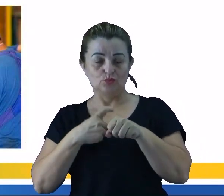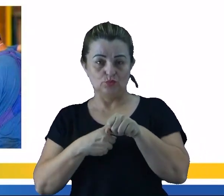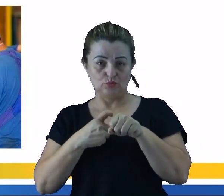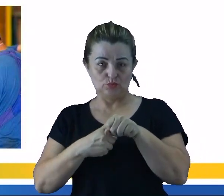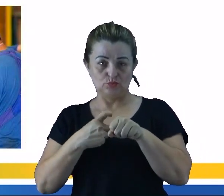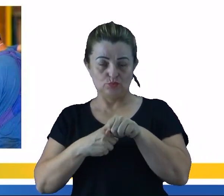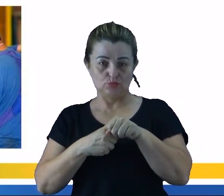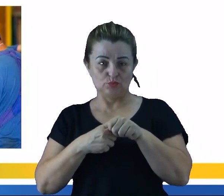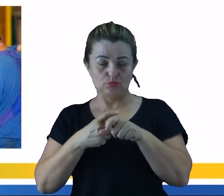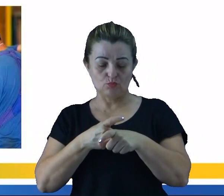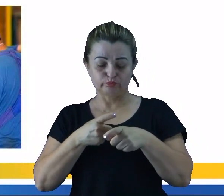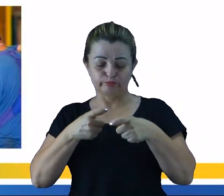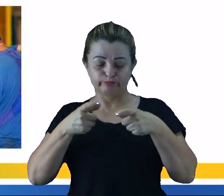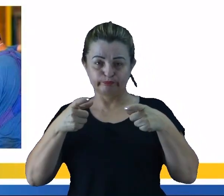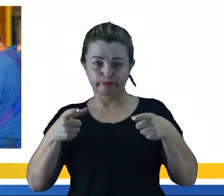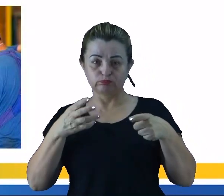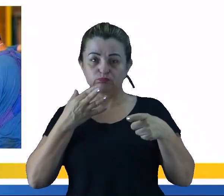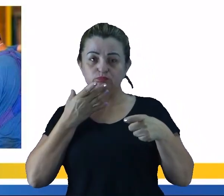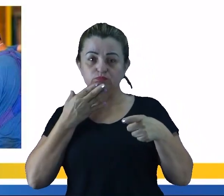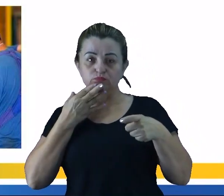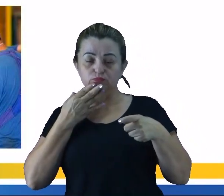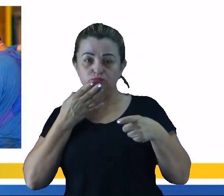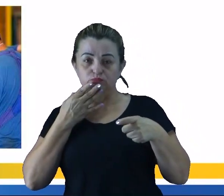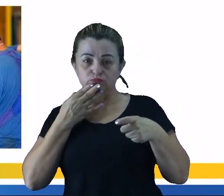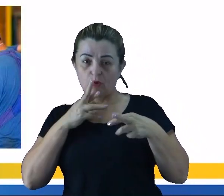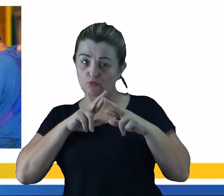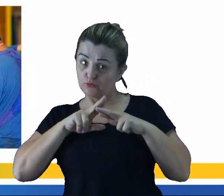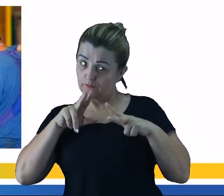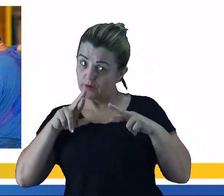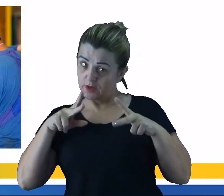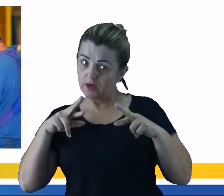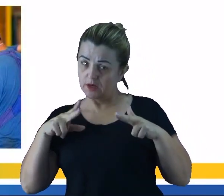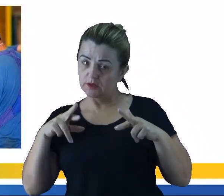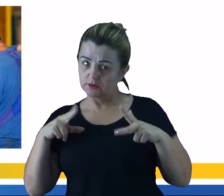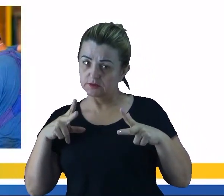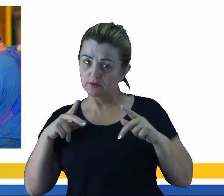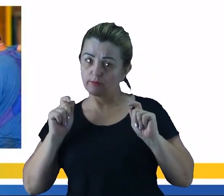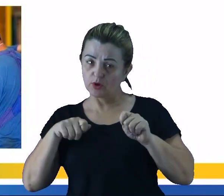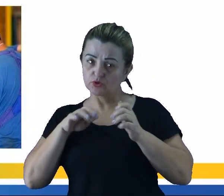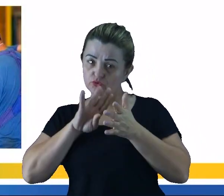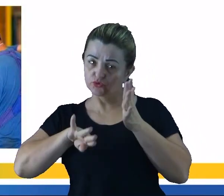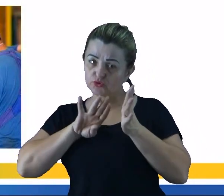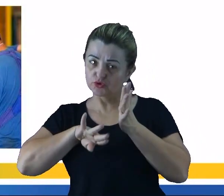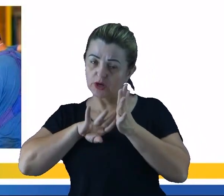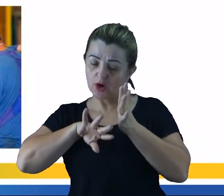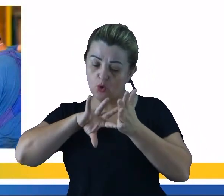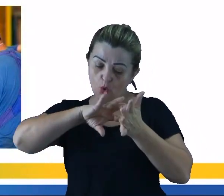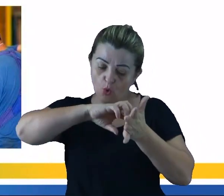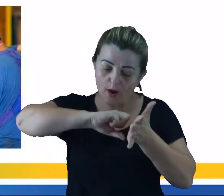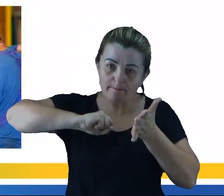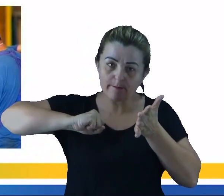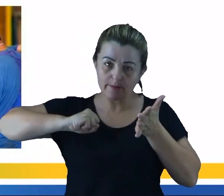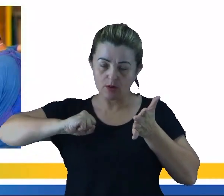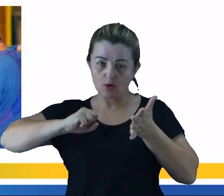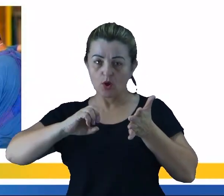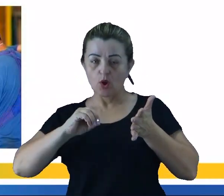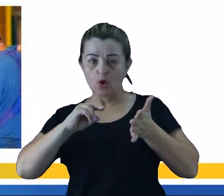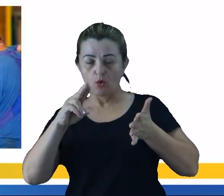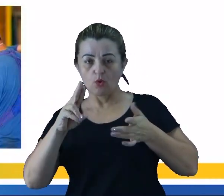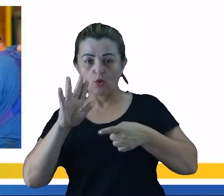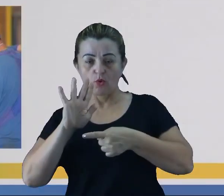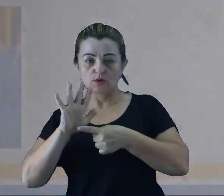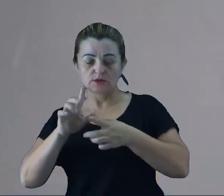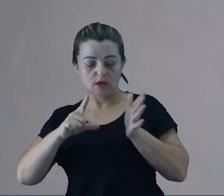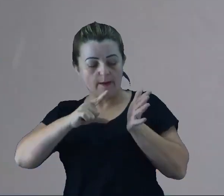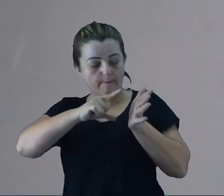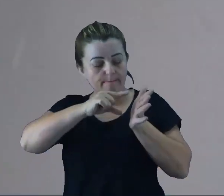com tamanhos e cores e formas bem diferentes, que podem ser retiradas com a mão ou então com o auxílio ali da